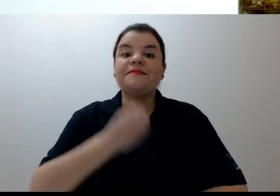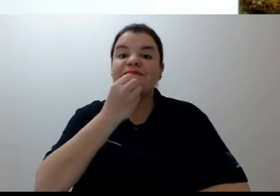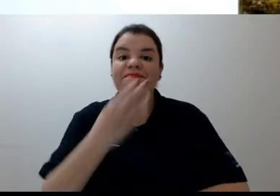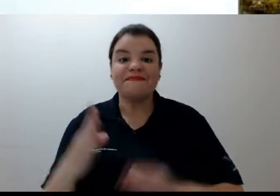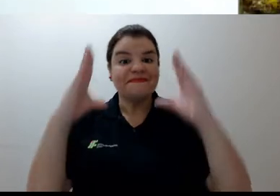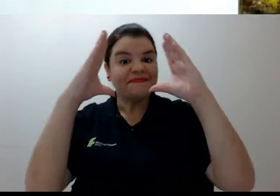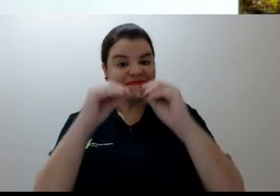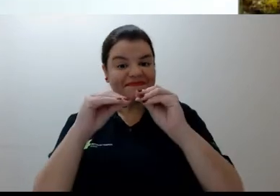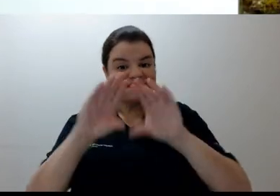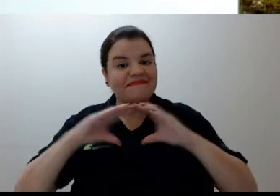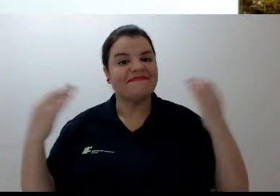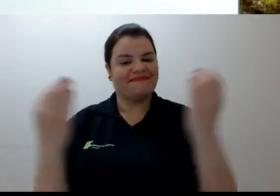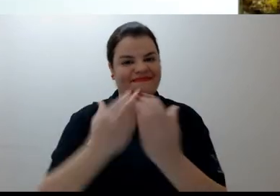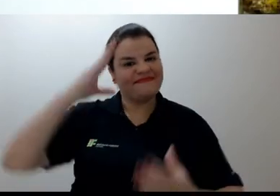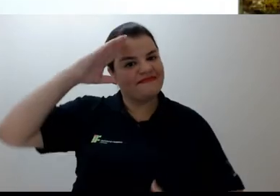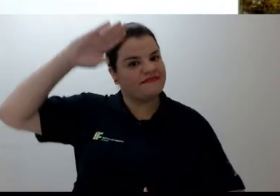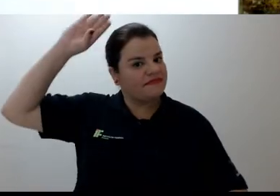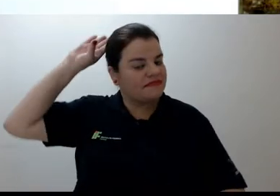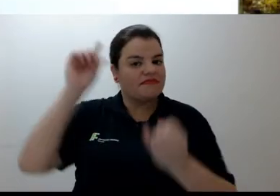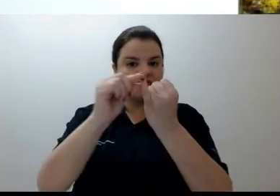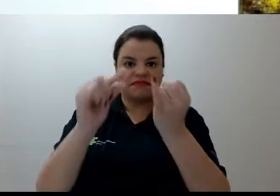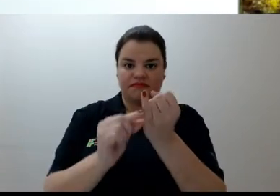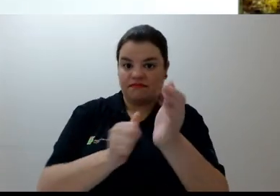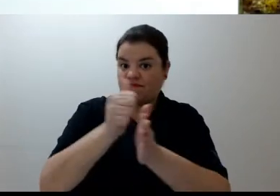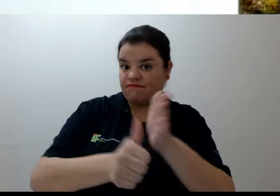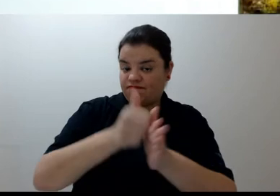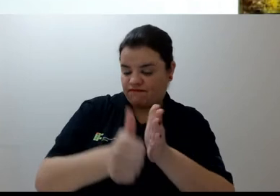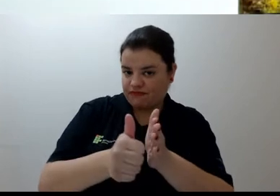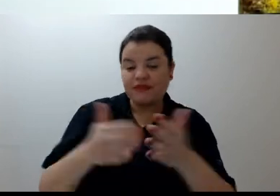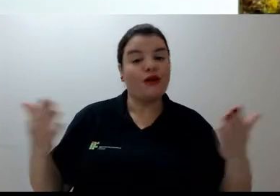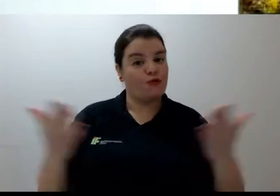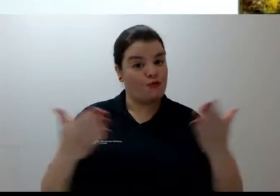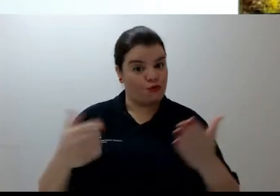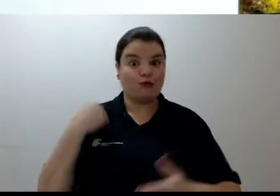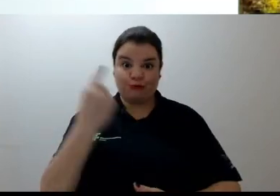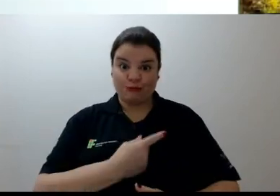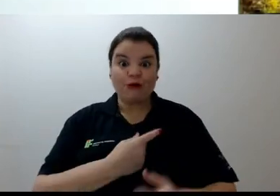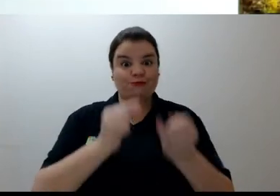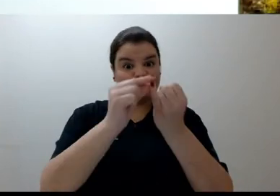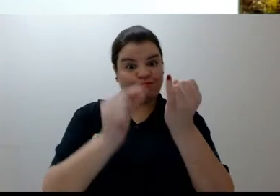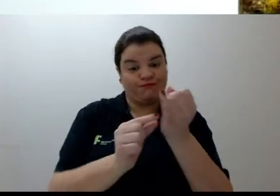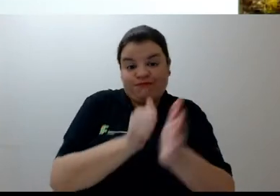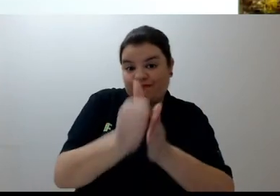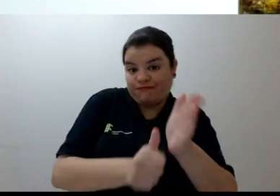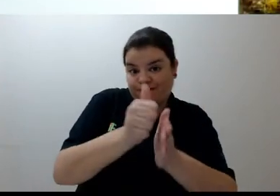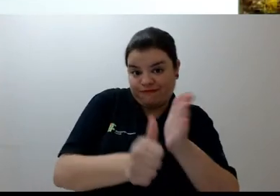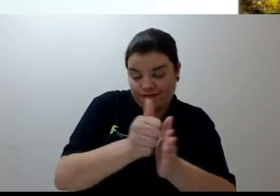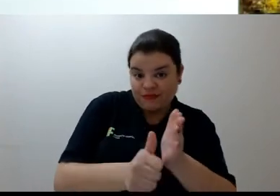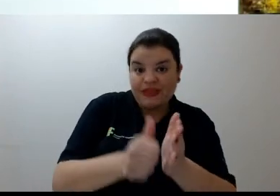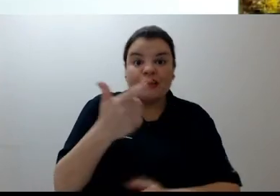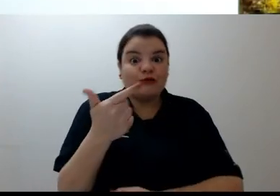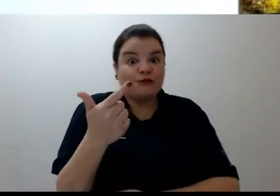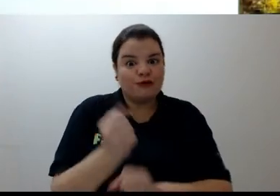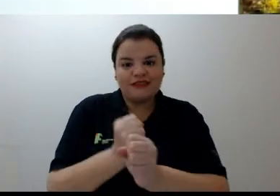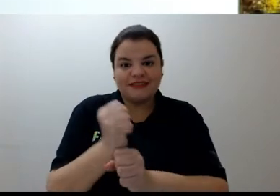Boa noite, comunidade acadêmica do Instituto Federal do Paraná, Campus Paranaguá. Hoje, o Campus Paranaguá completa 12